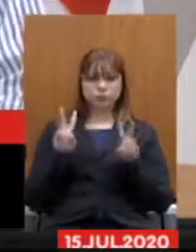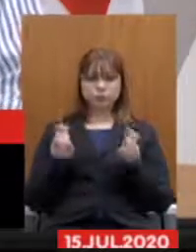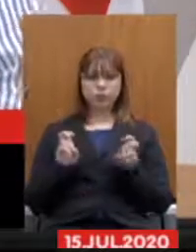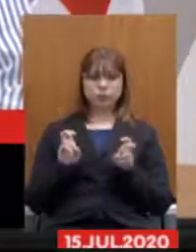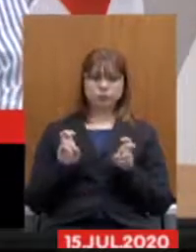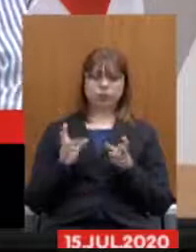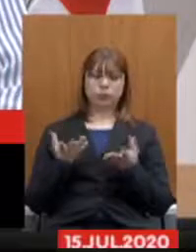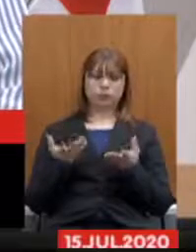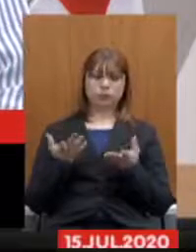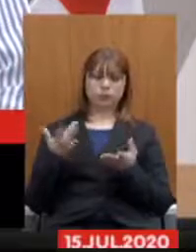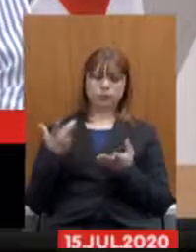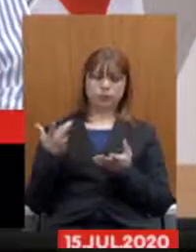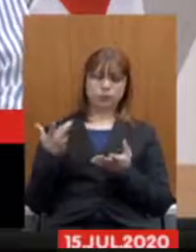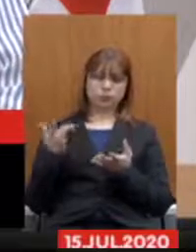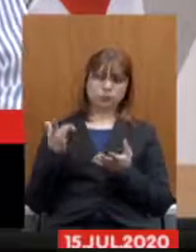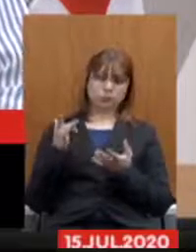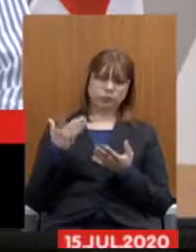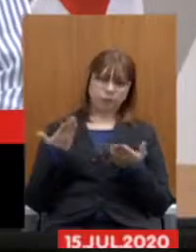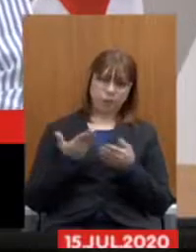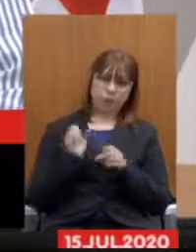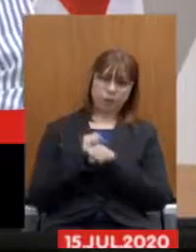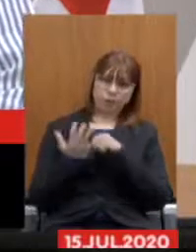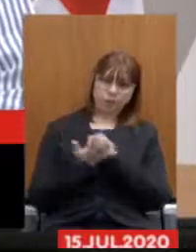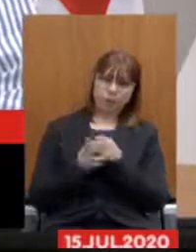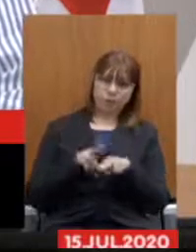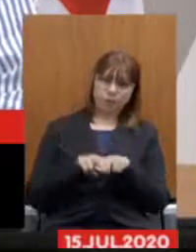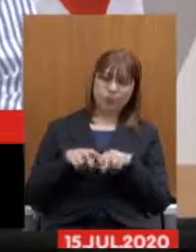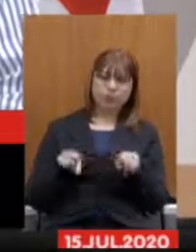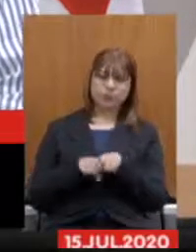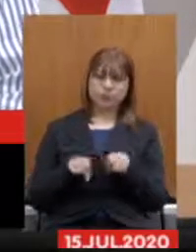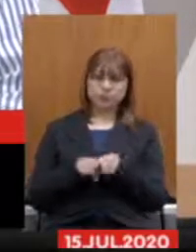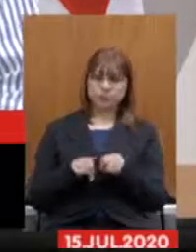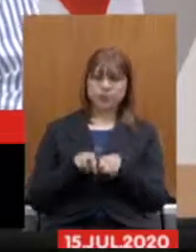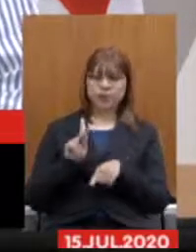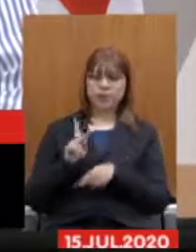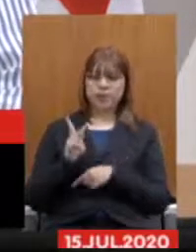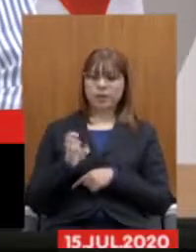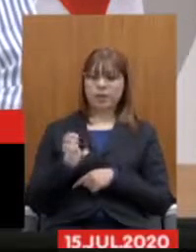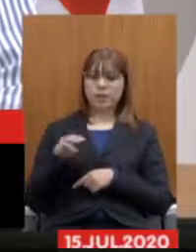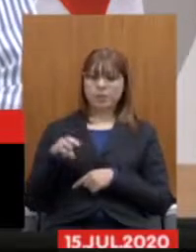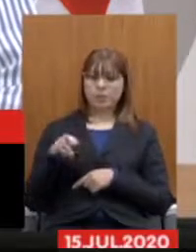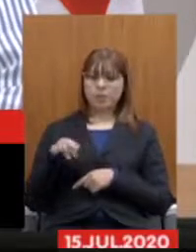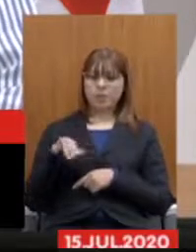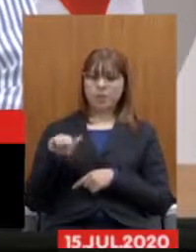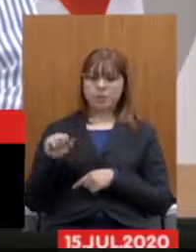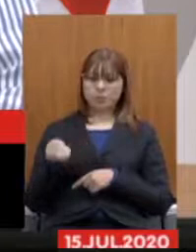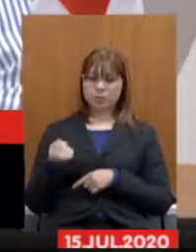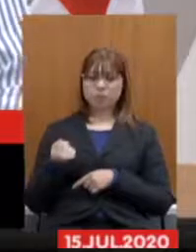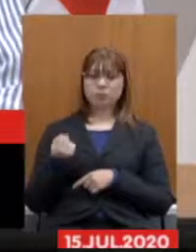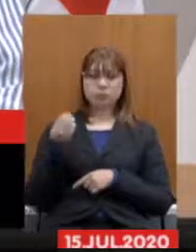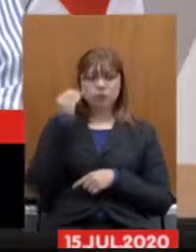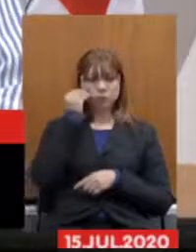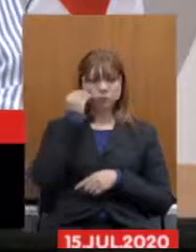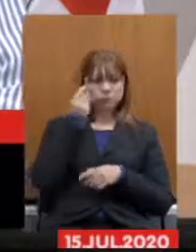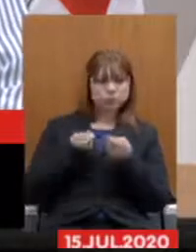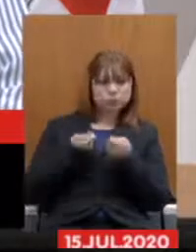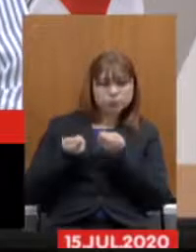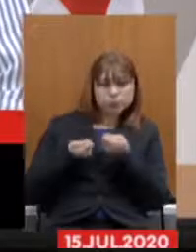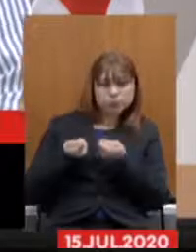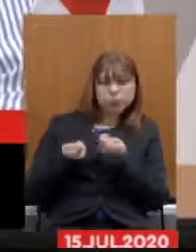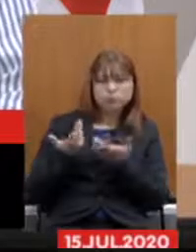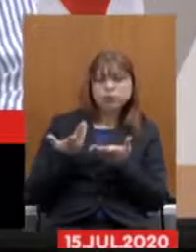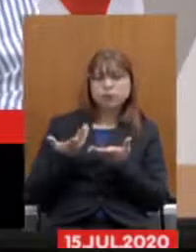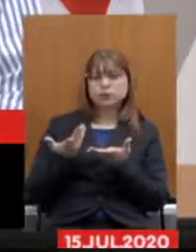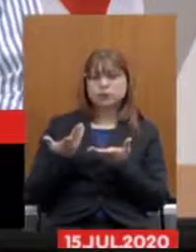lá na Emominas na regulação na produção de sangue estão lá dentro no seu